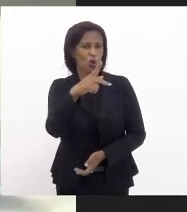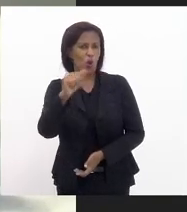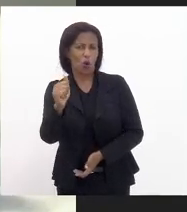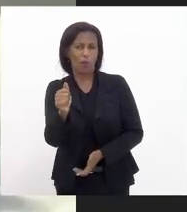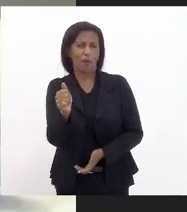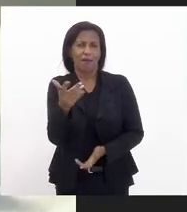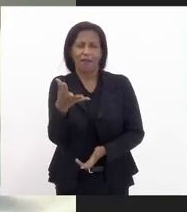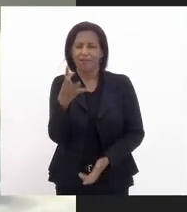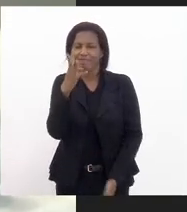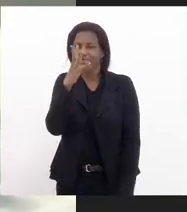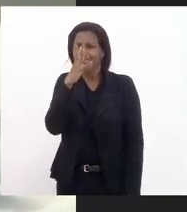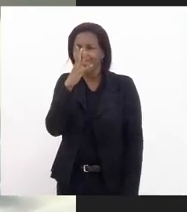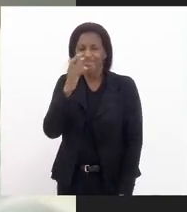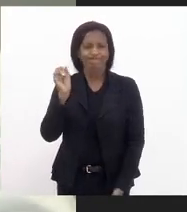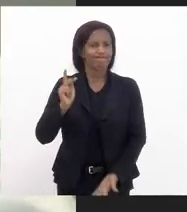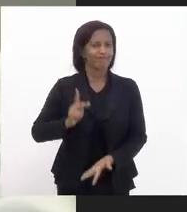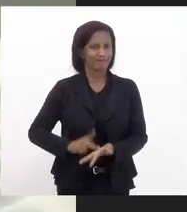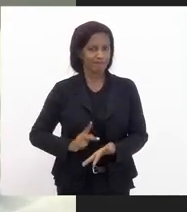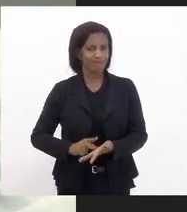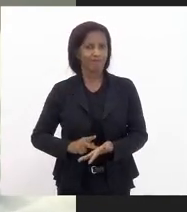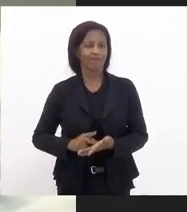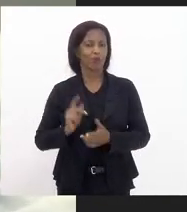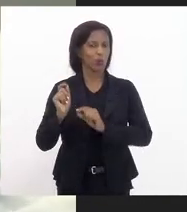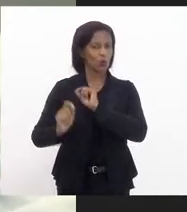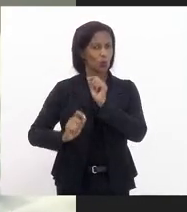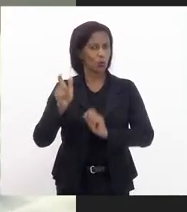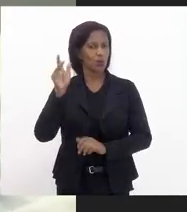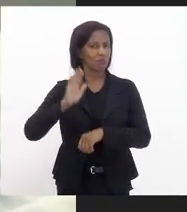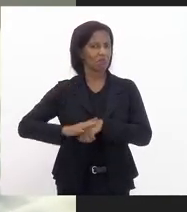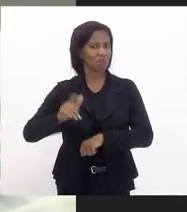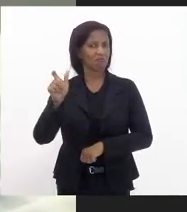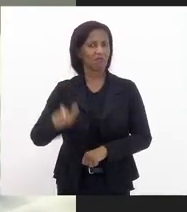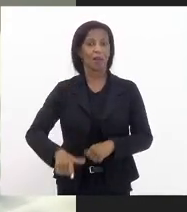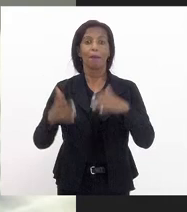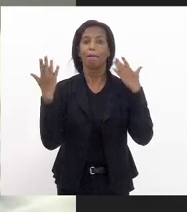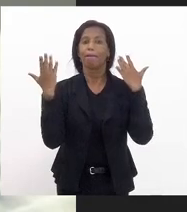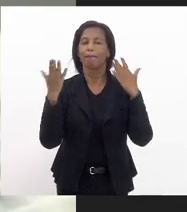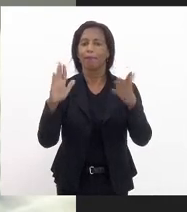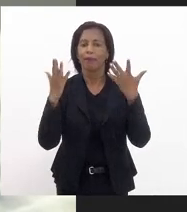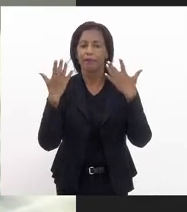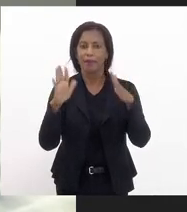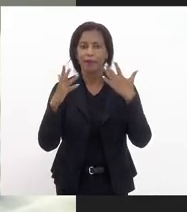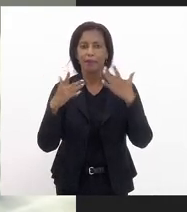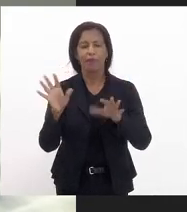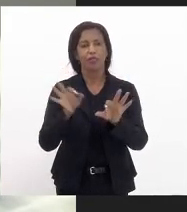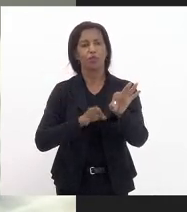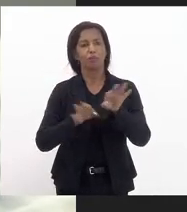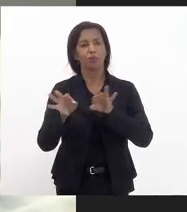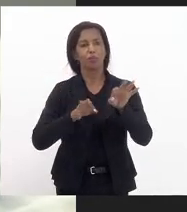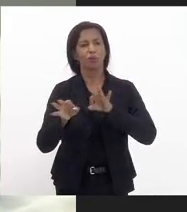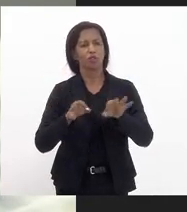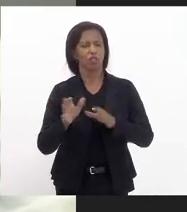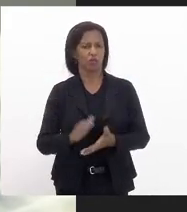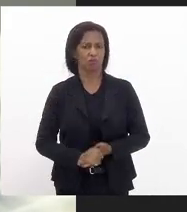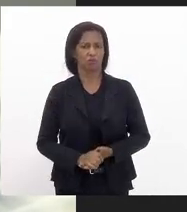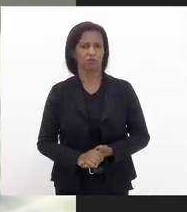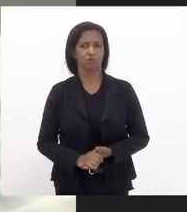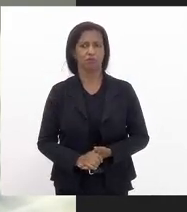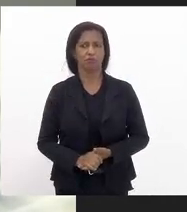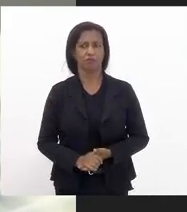impressionante mesmo o que fez a formiga então parabéns aí pelo projeto de resolução e